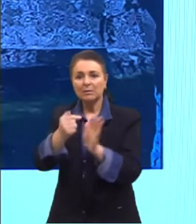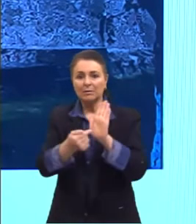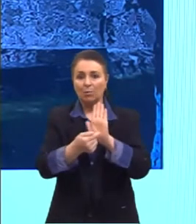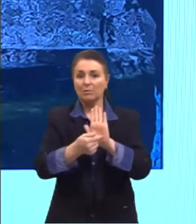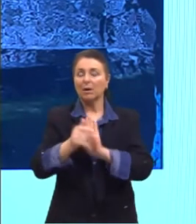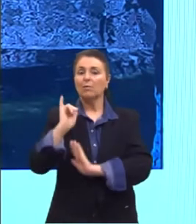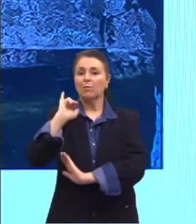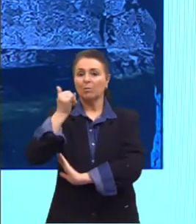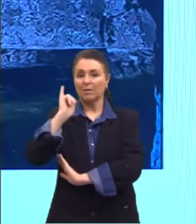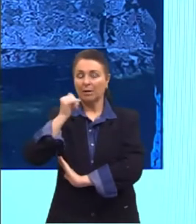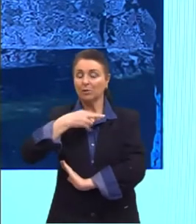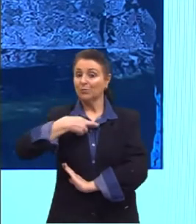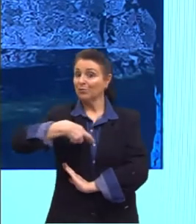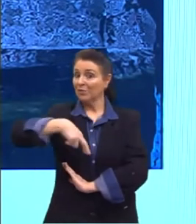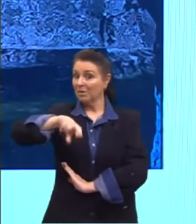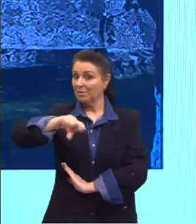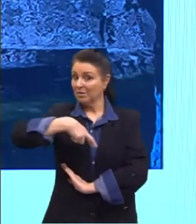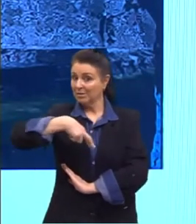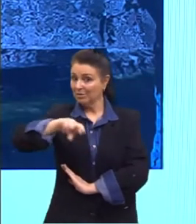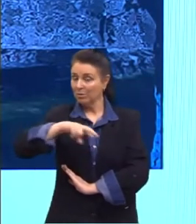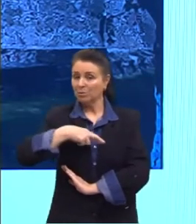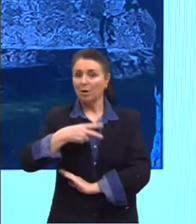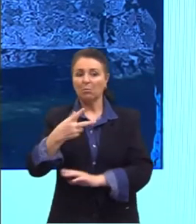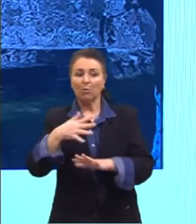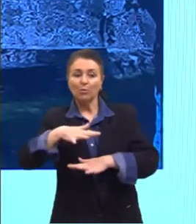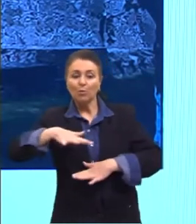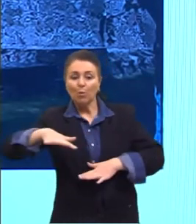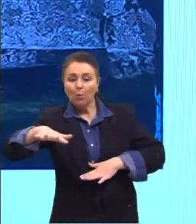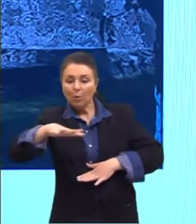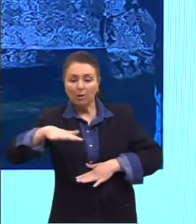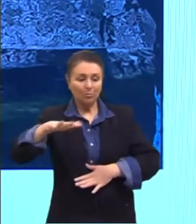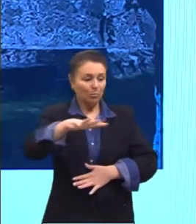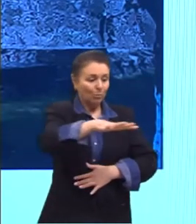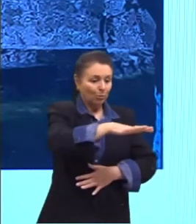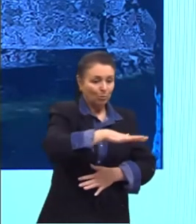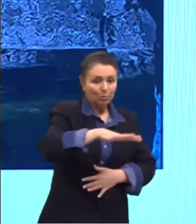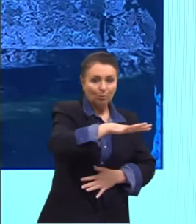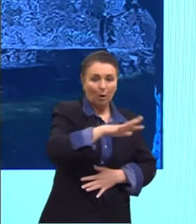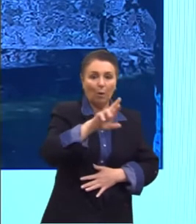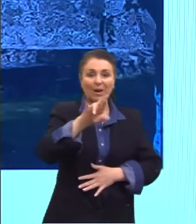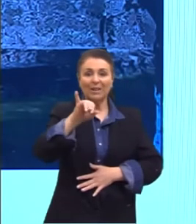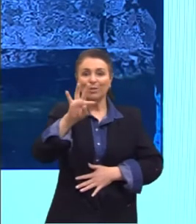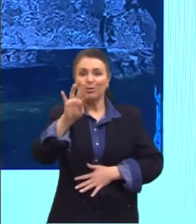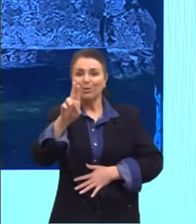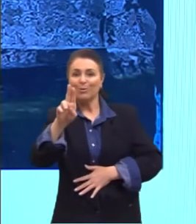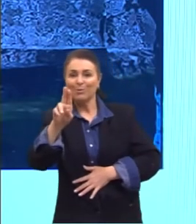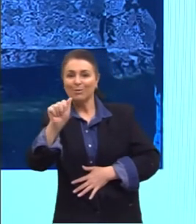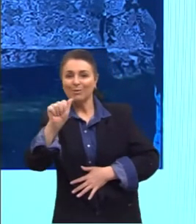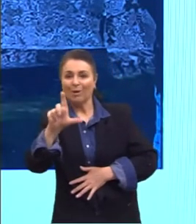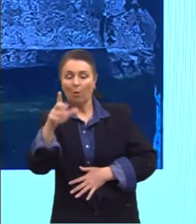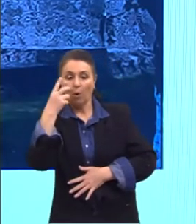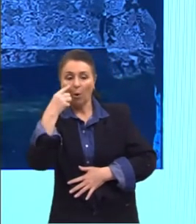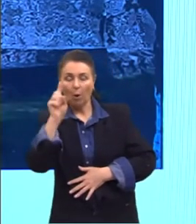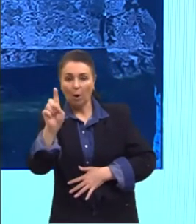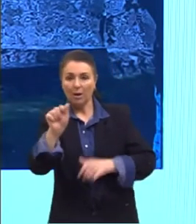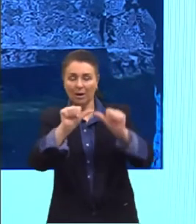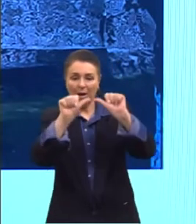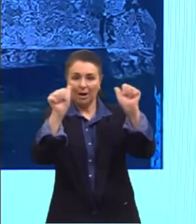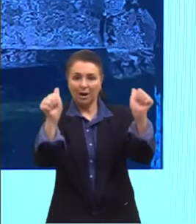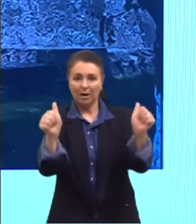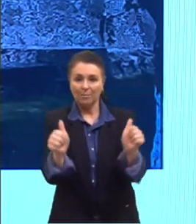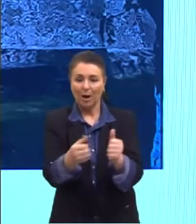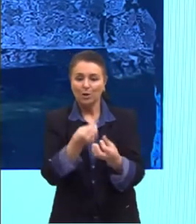narrativa religiosa, provavelmente um ritual, onde é interessante olhar aqui, porque essa imagem, a maneira como eles